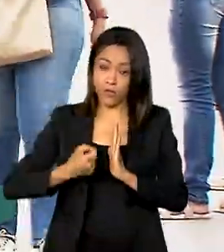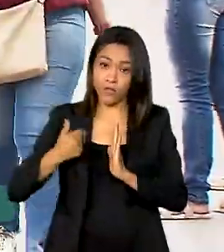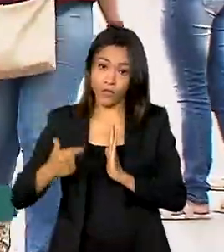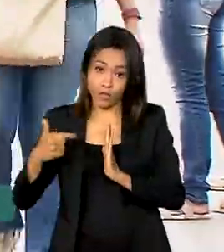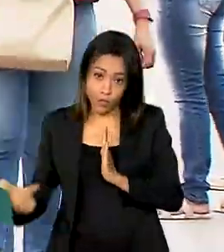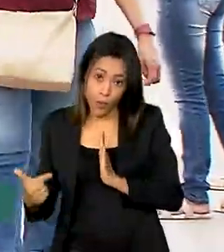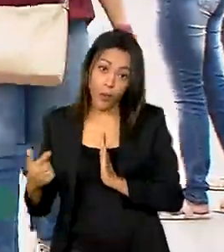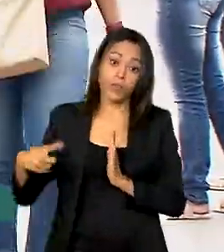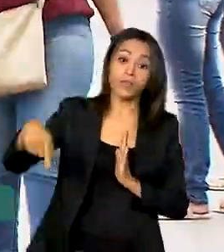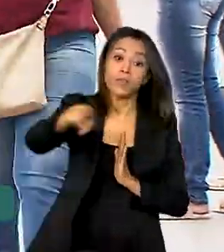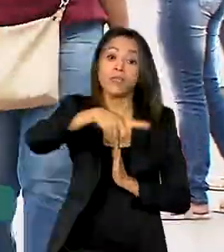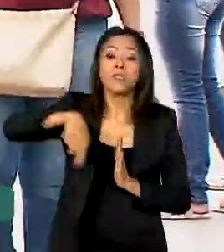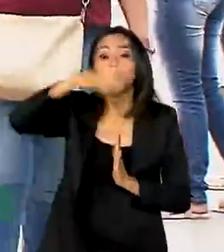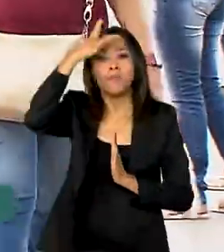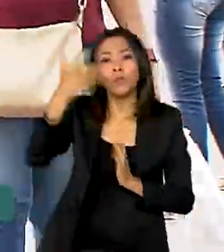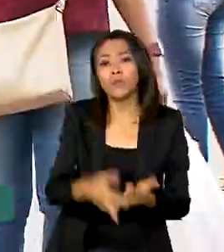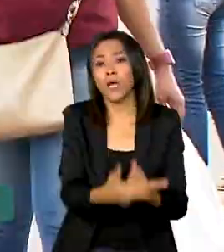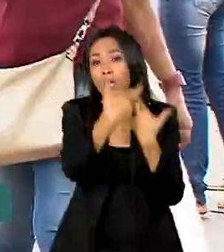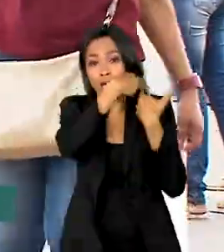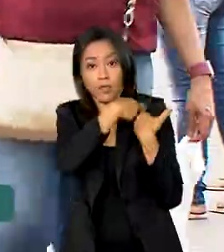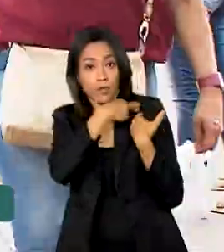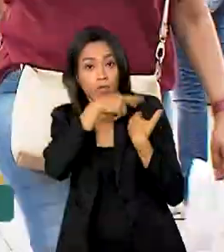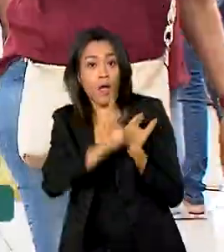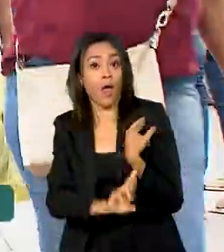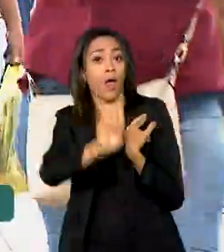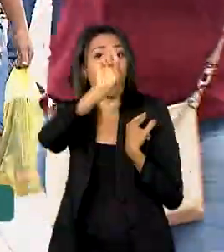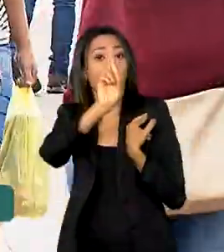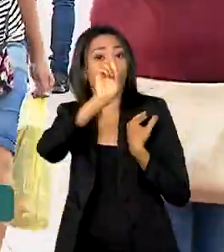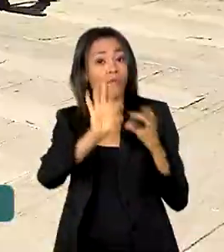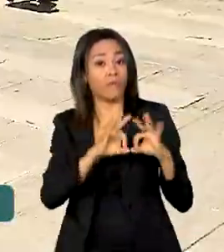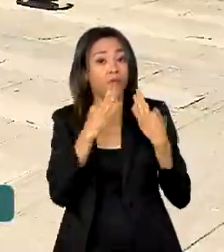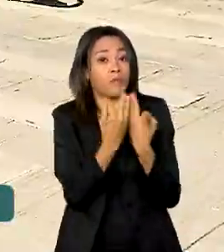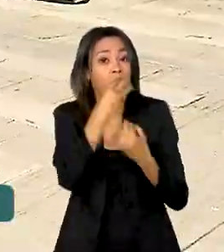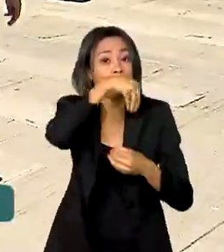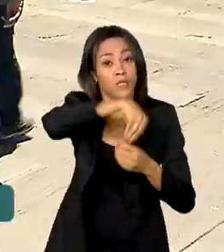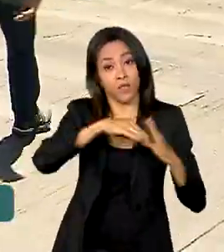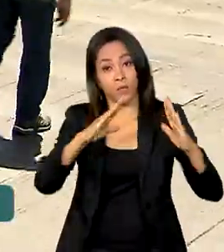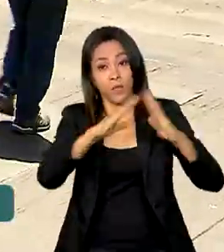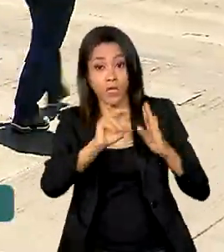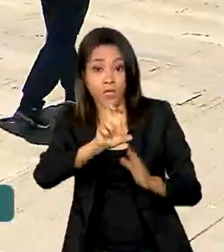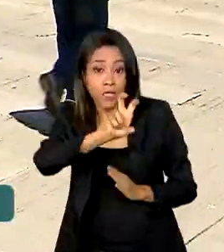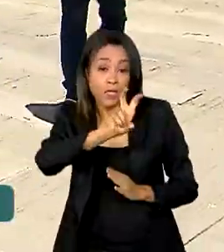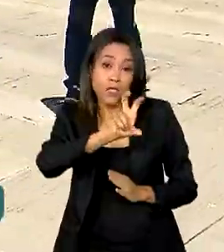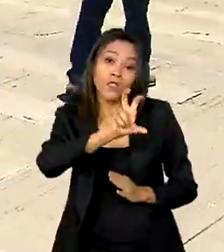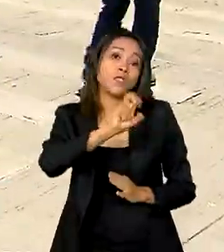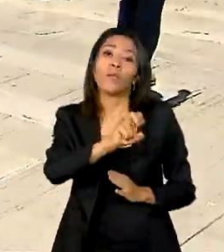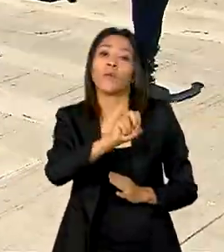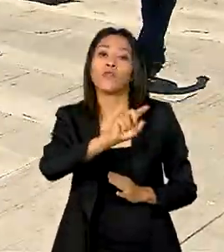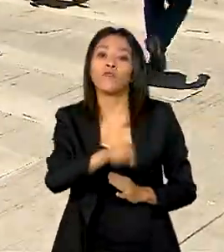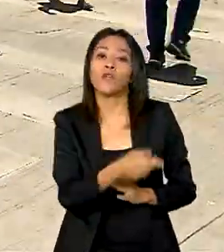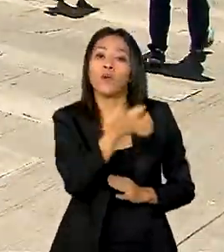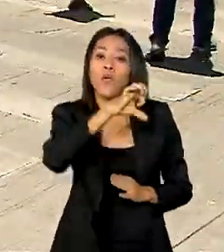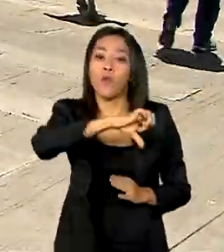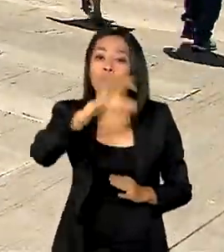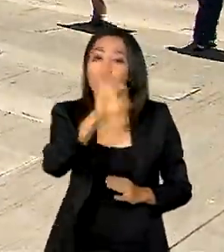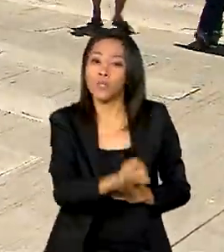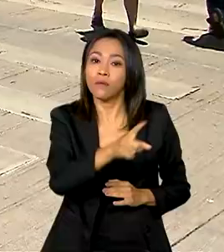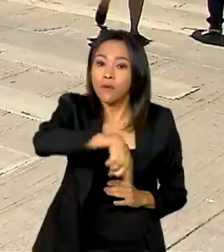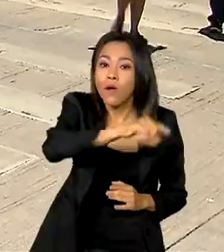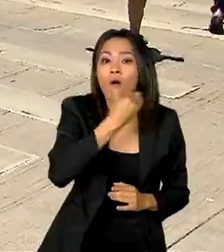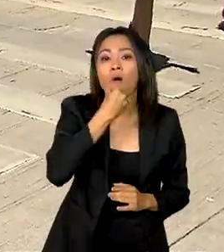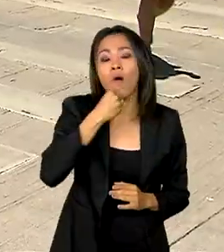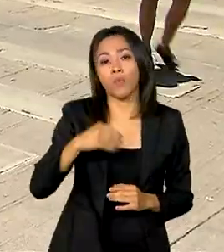as pessoas responsáveis pelas unidades domésticas no Brasil, 50,9% eram homens e